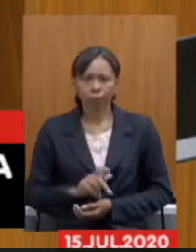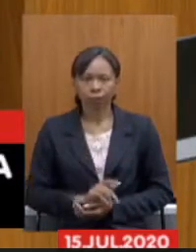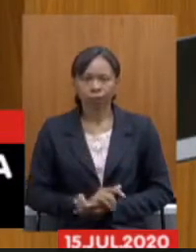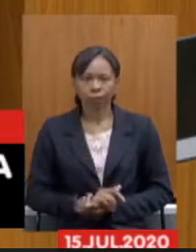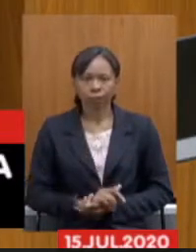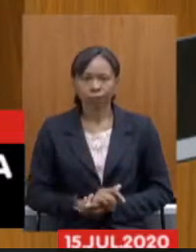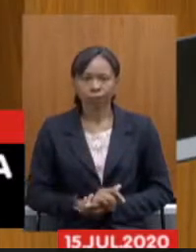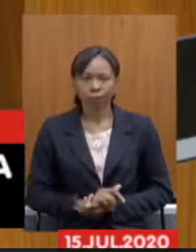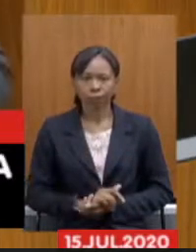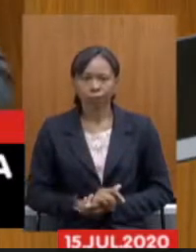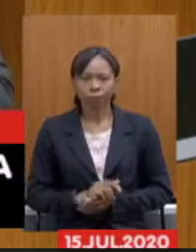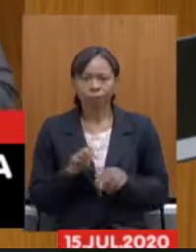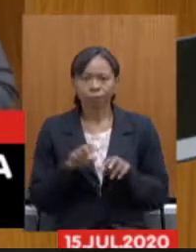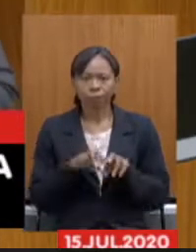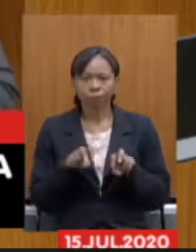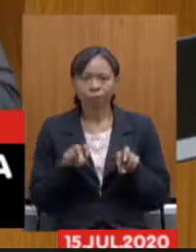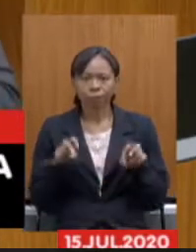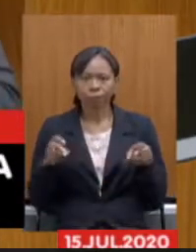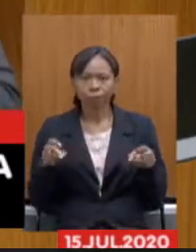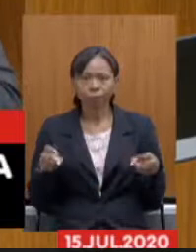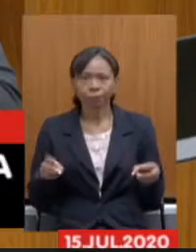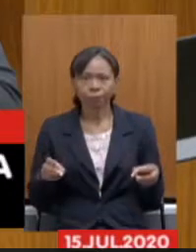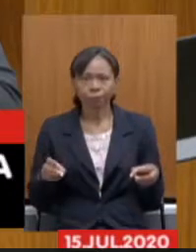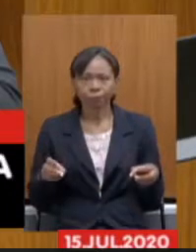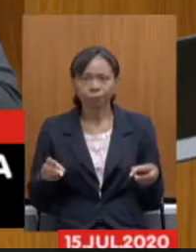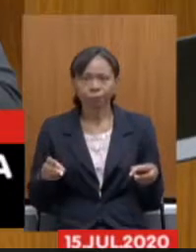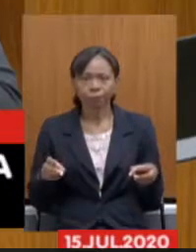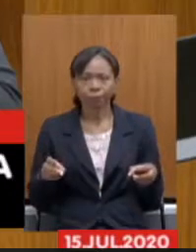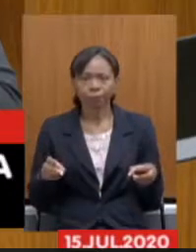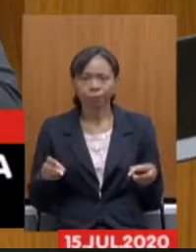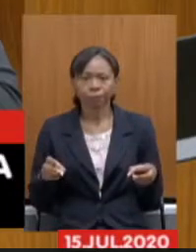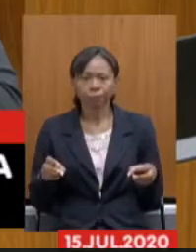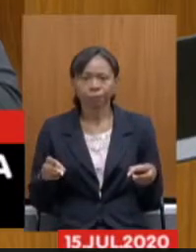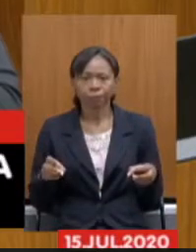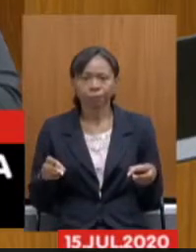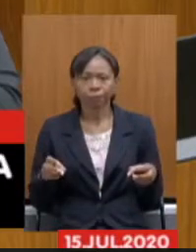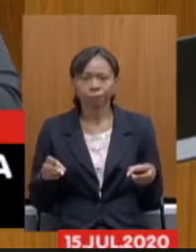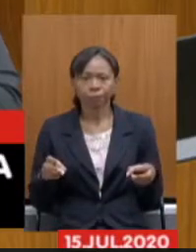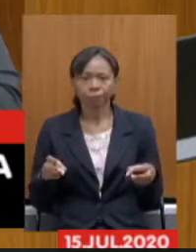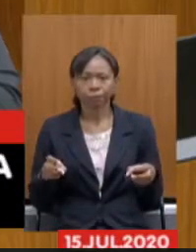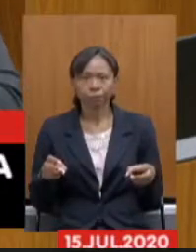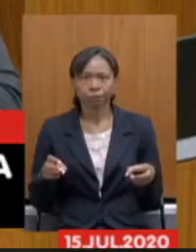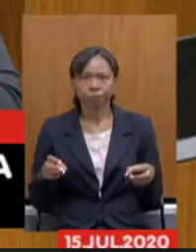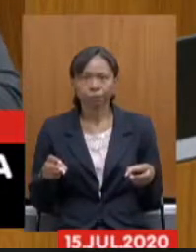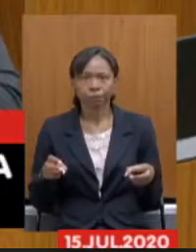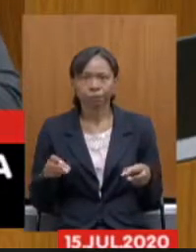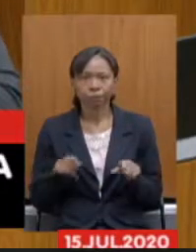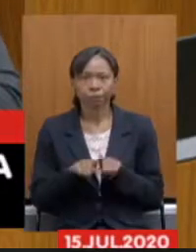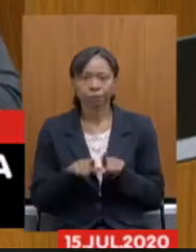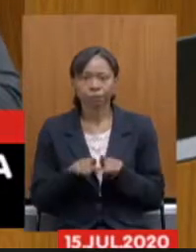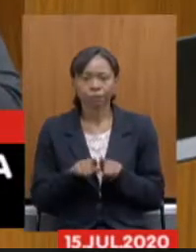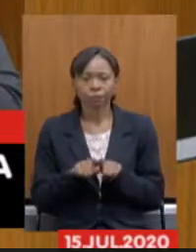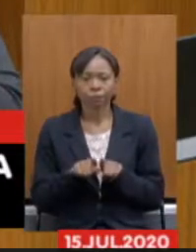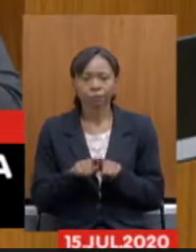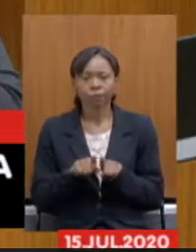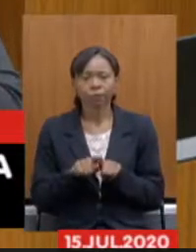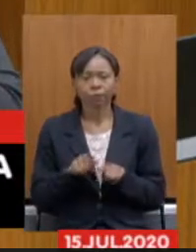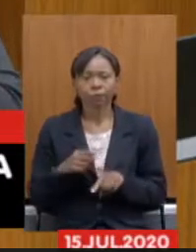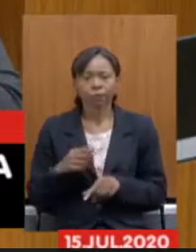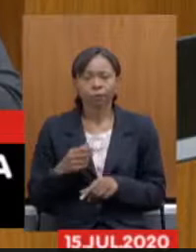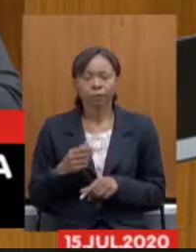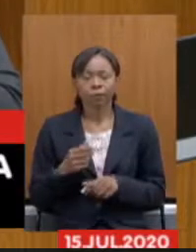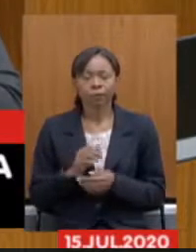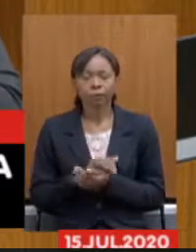de esta mesa a deputada de registrar a presença das mulheres que acompanham o debate